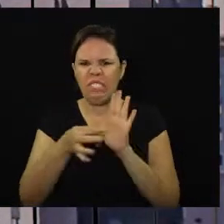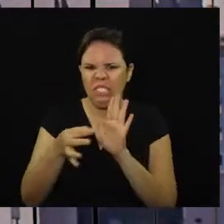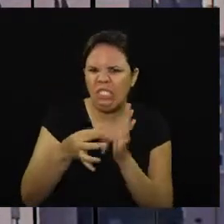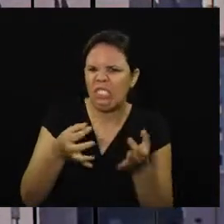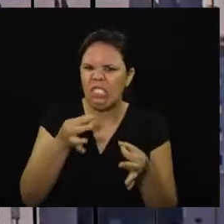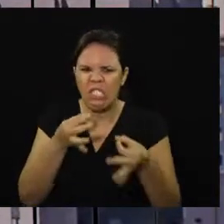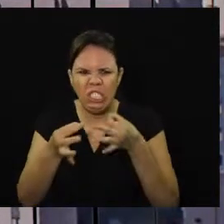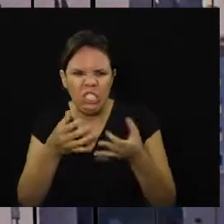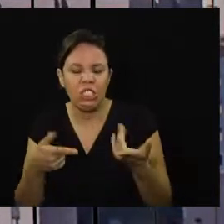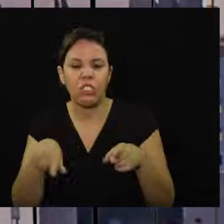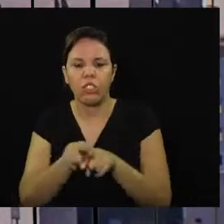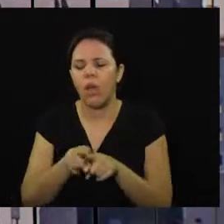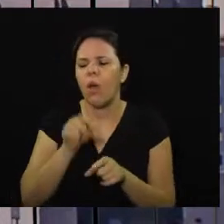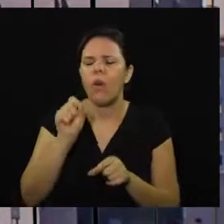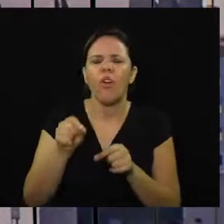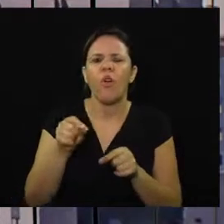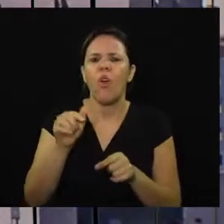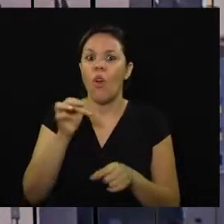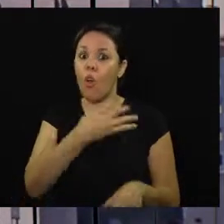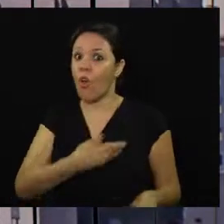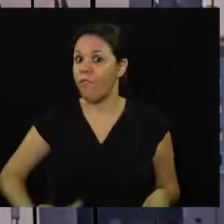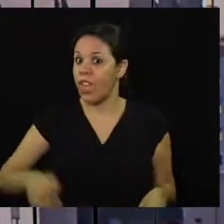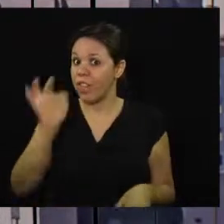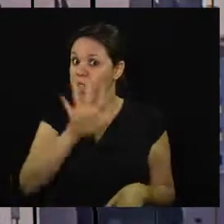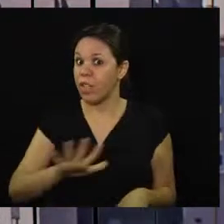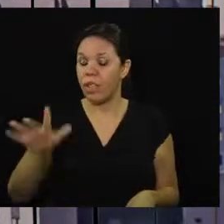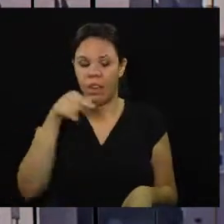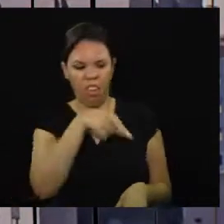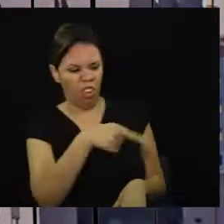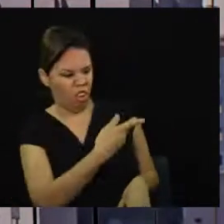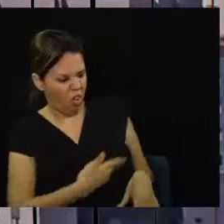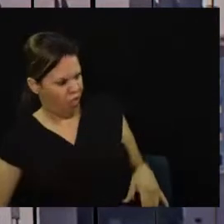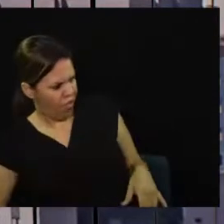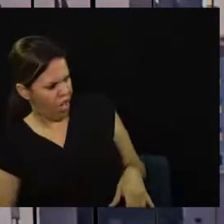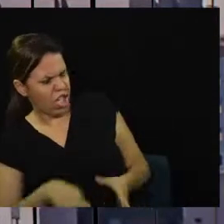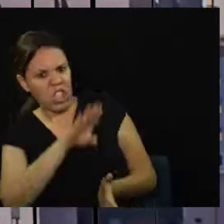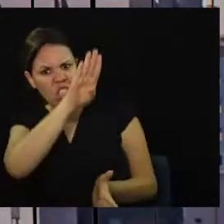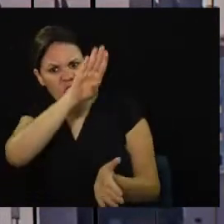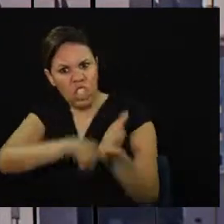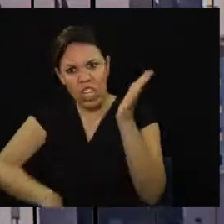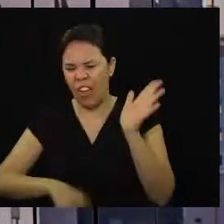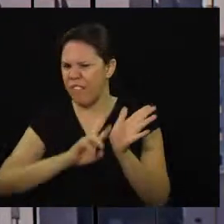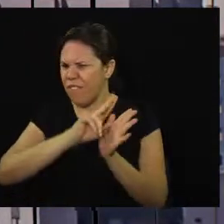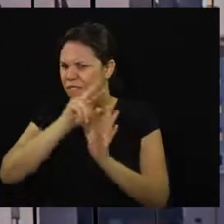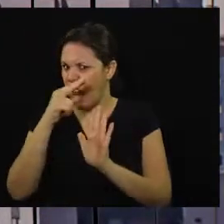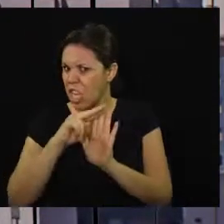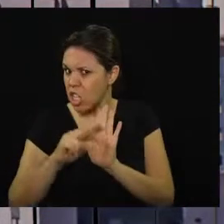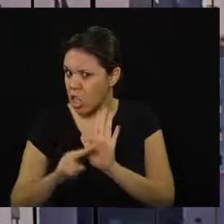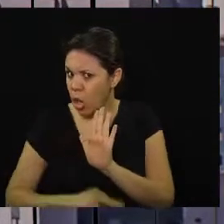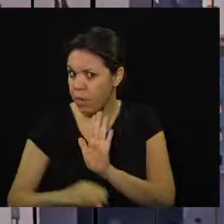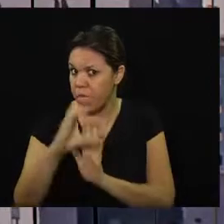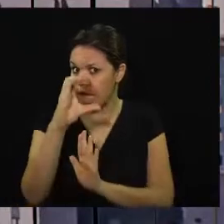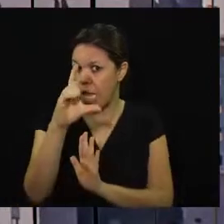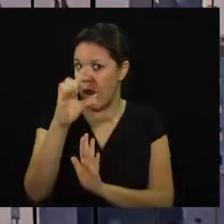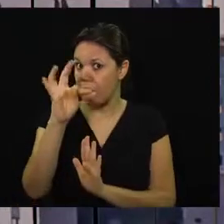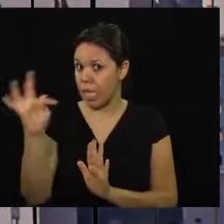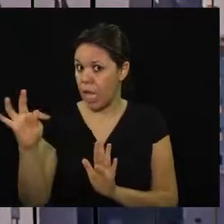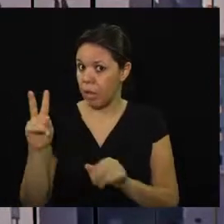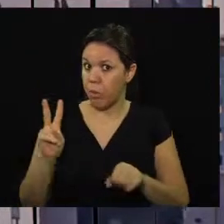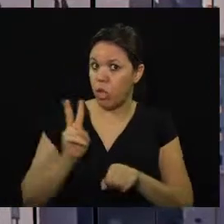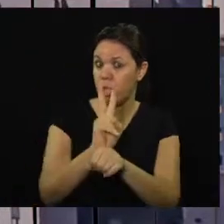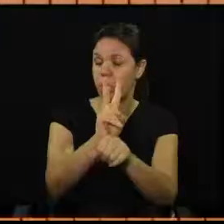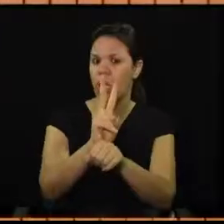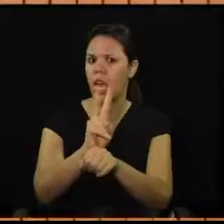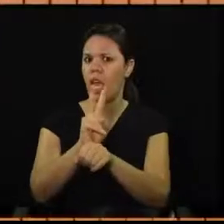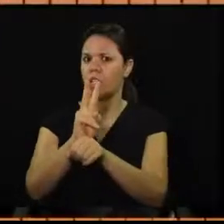Entre elas, disse que o governo está prestes a extinguir várias normas da CLT que protegem os trabalhadores.